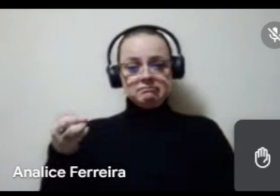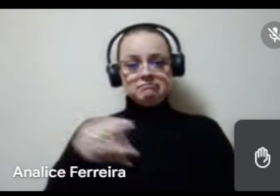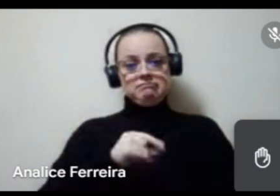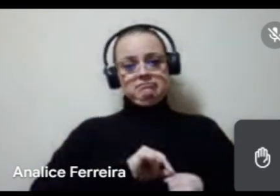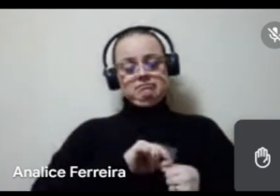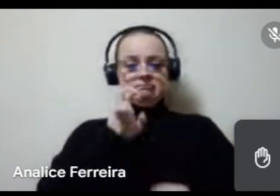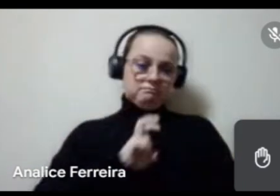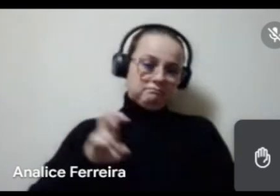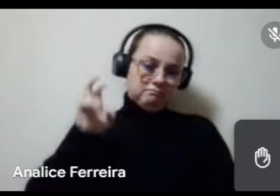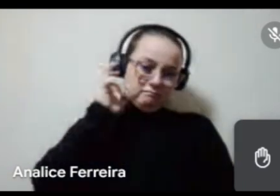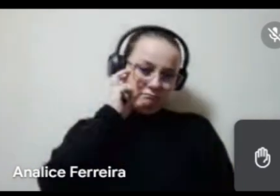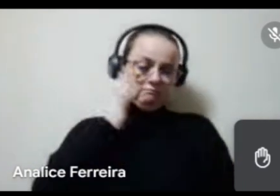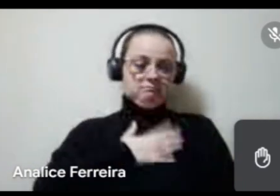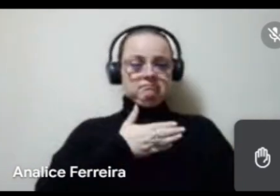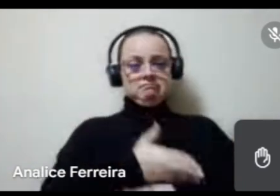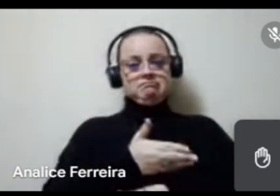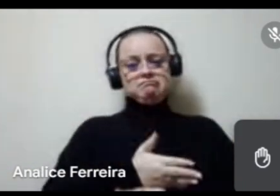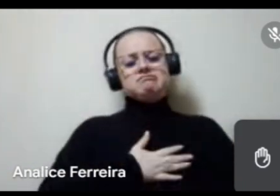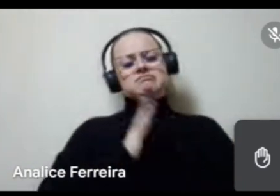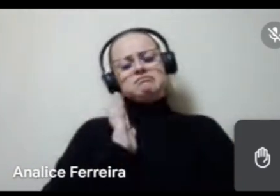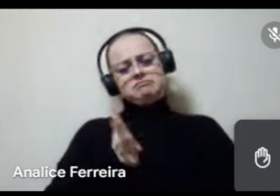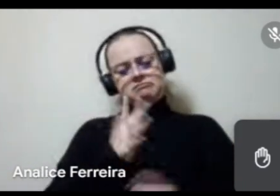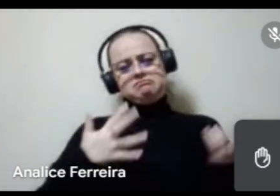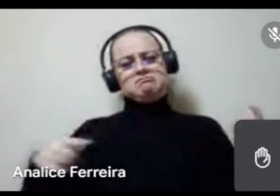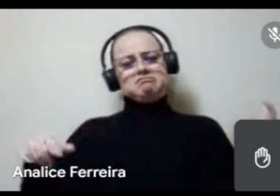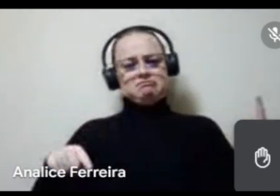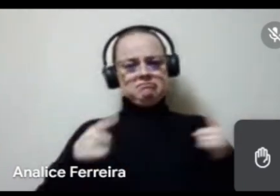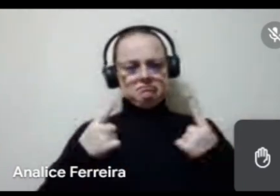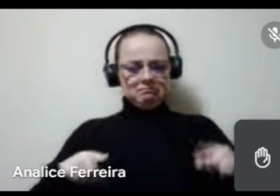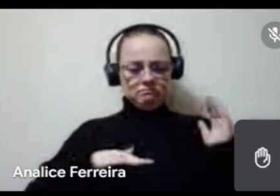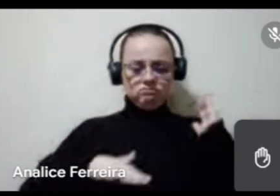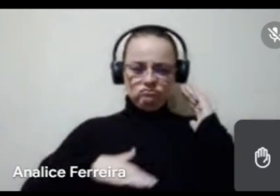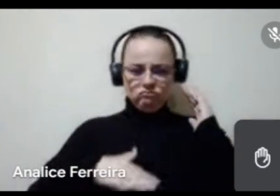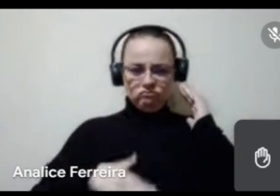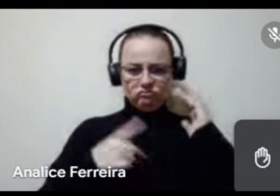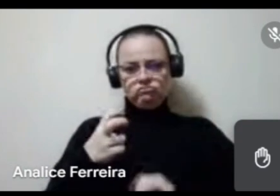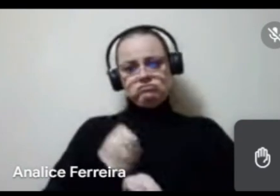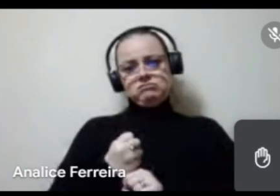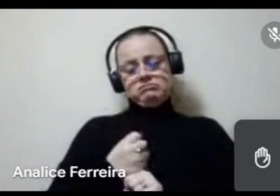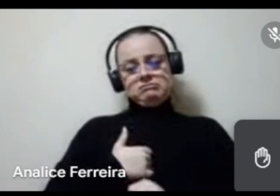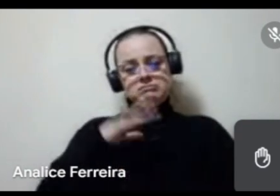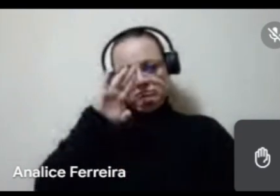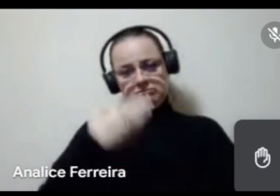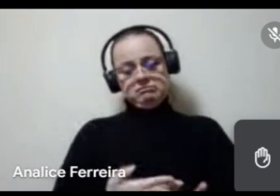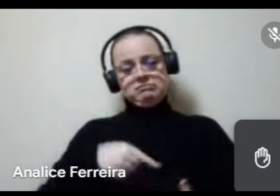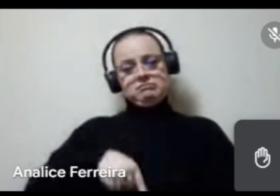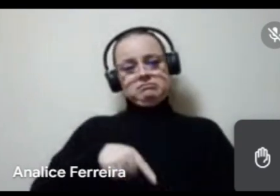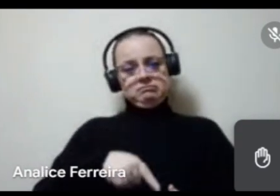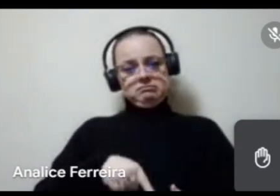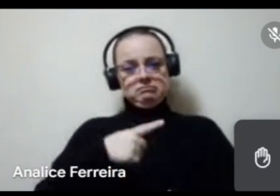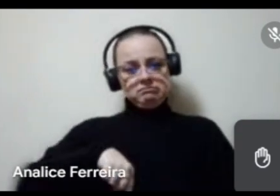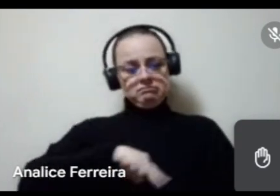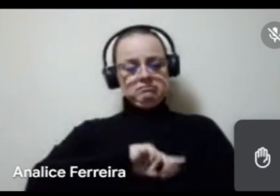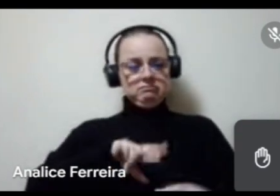cultura, apesar de que já toco há 15 anos, eu trabalho como DJ e acredito que aqui na área, aqui na nossa